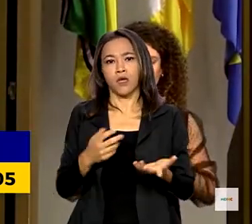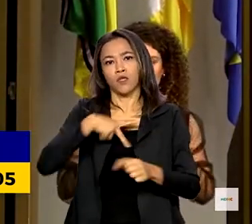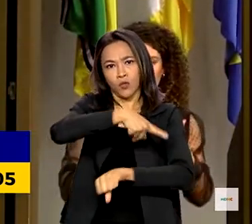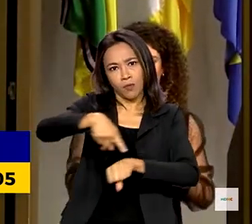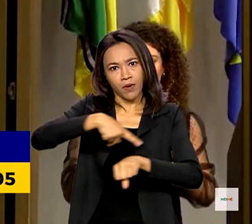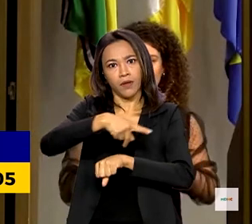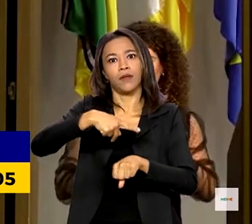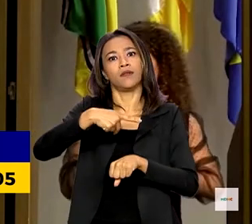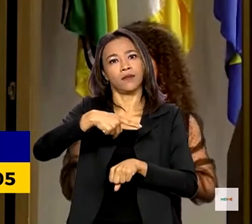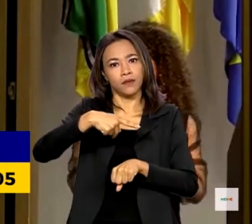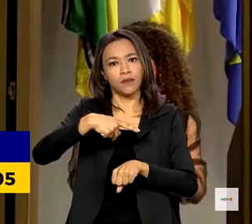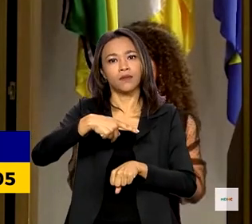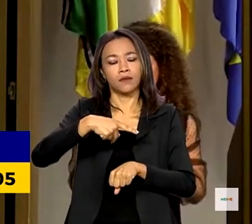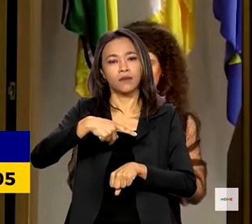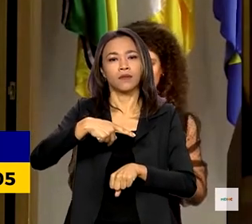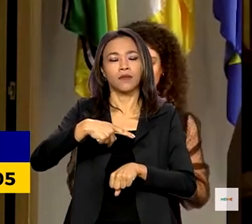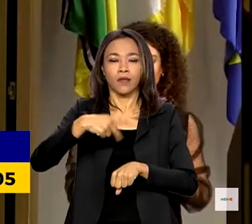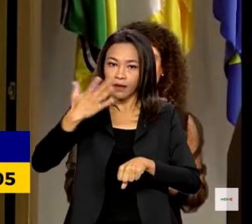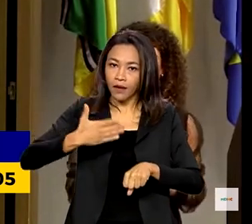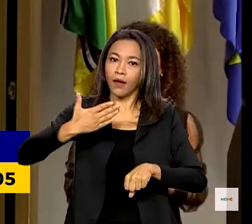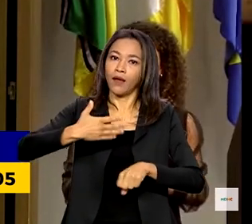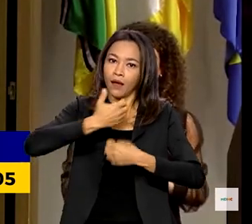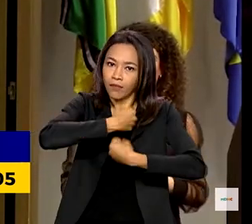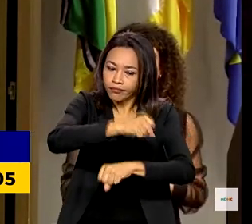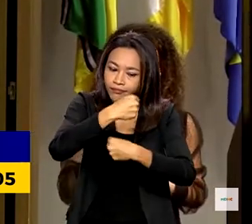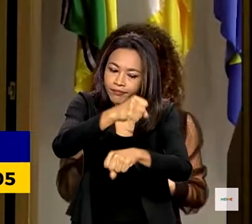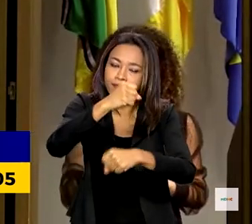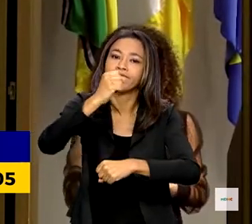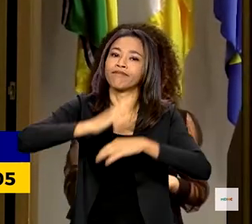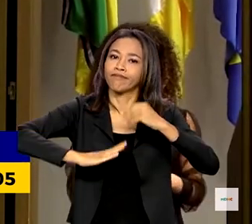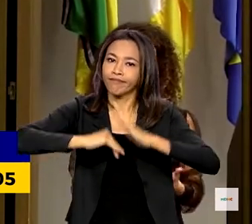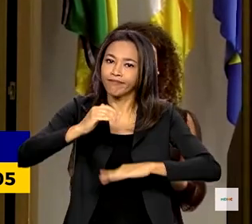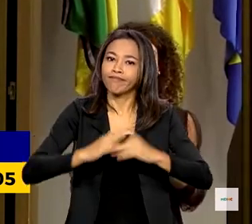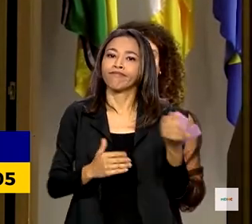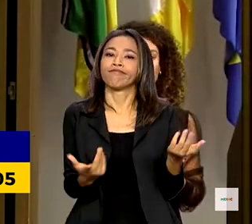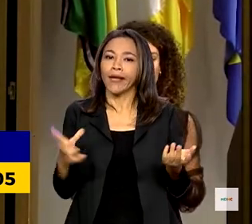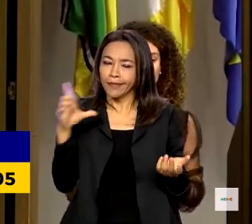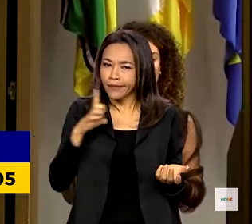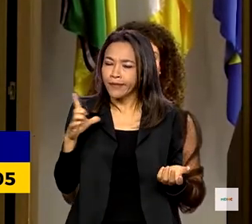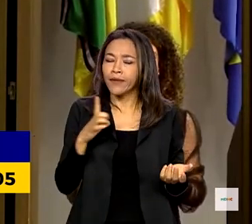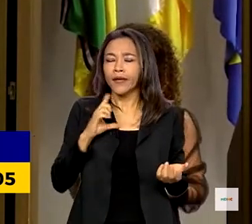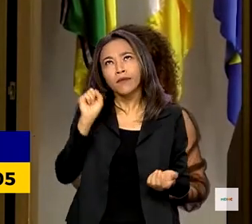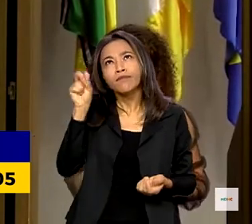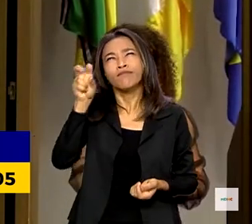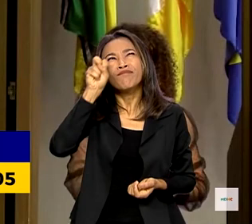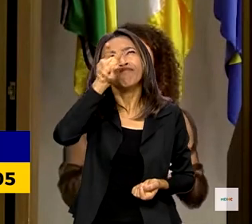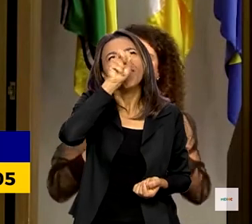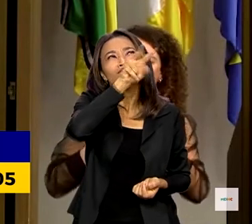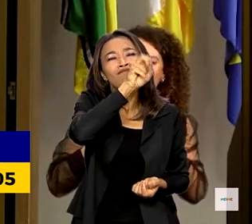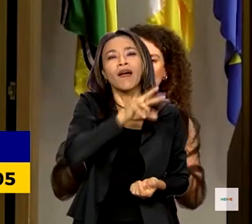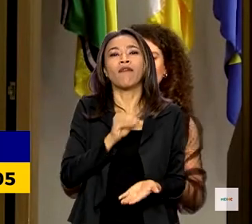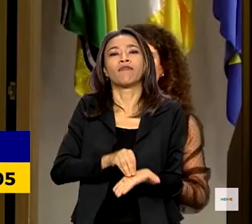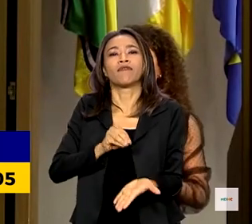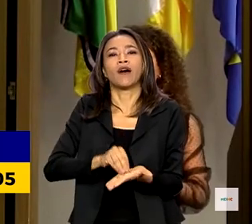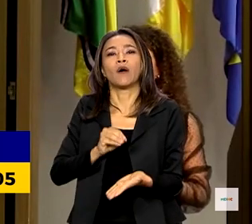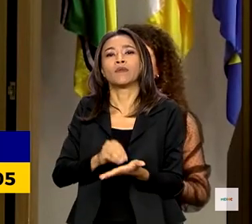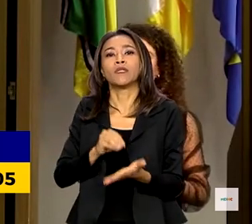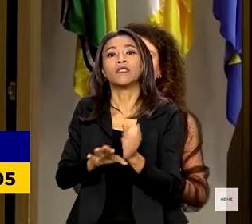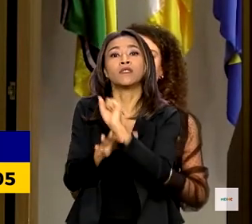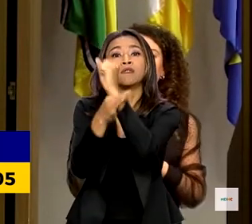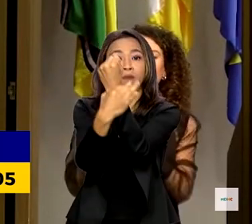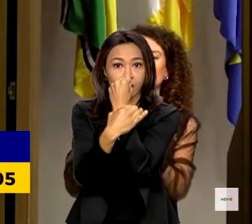maiores. Apesar disso, a gente convive com o cenário ainda de muita desproteção jurídico